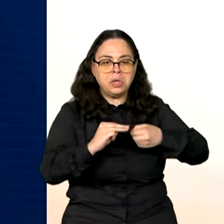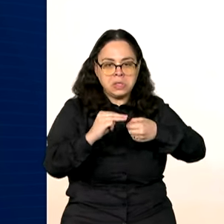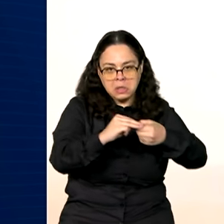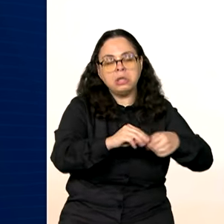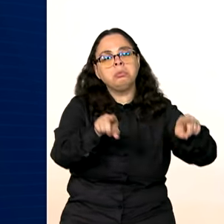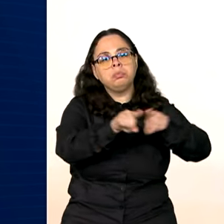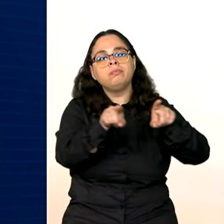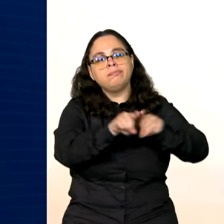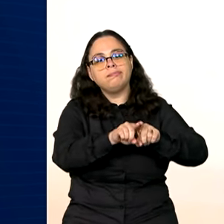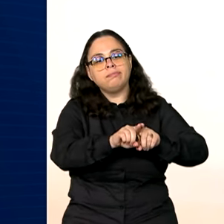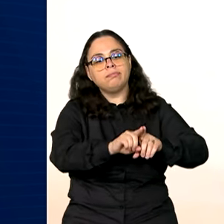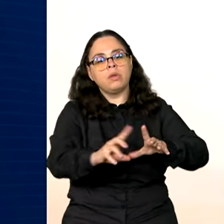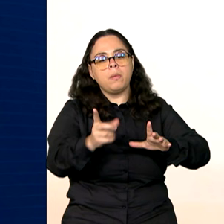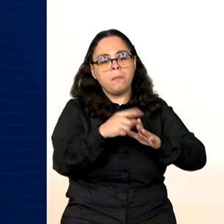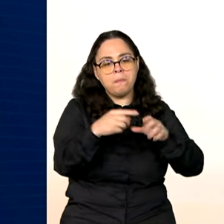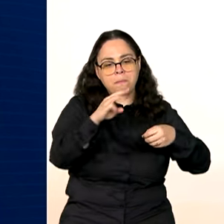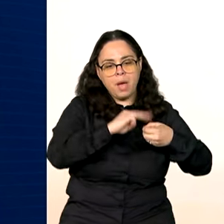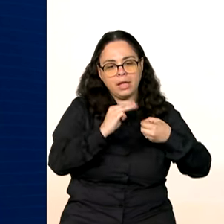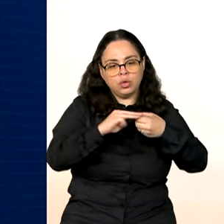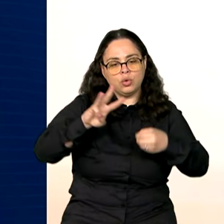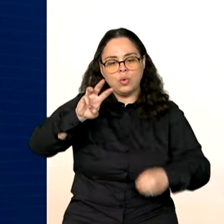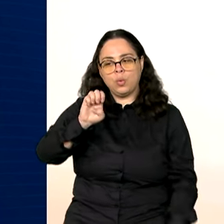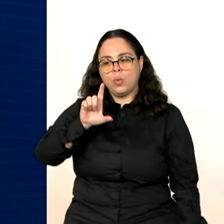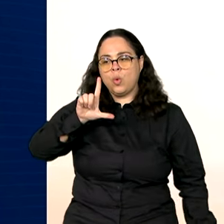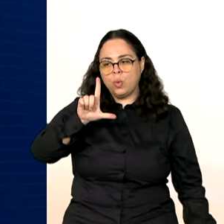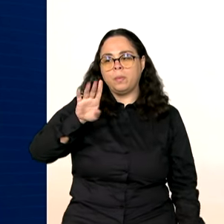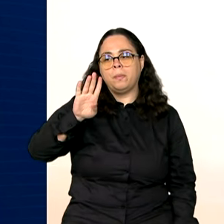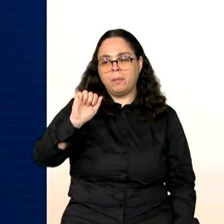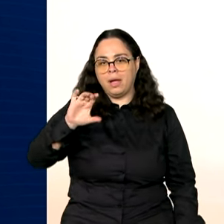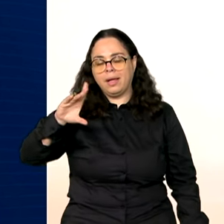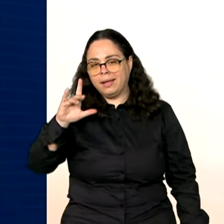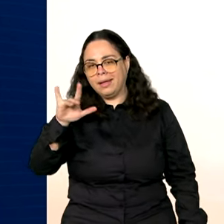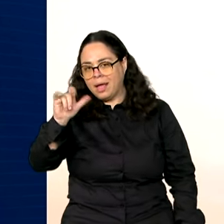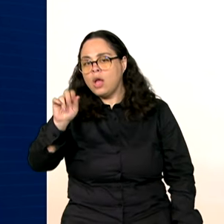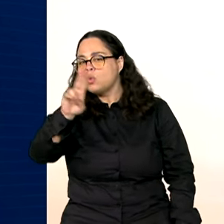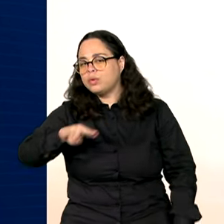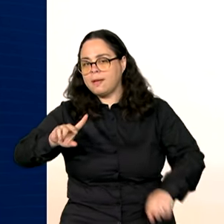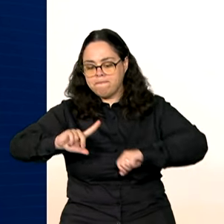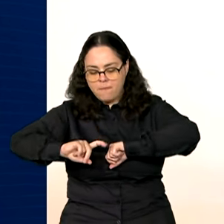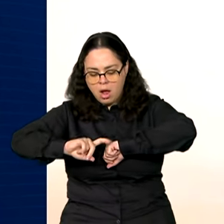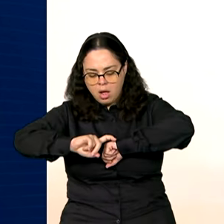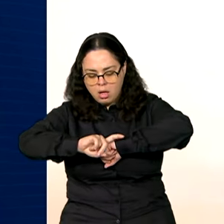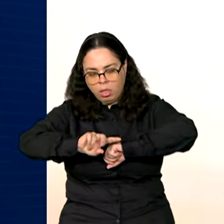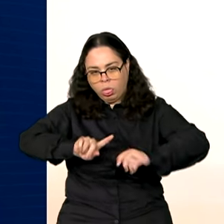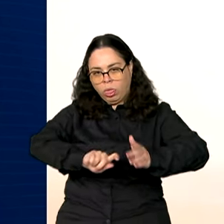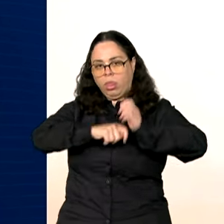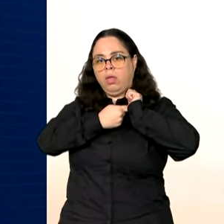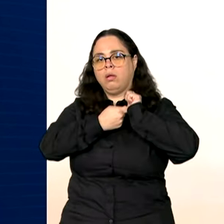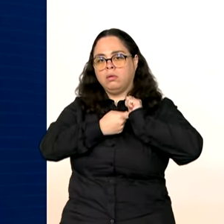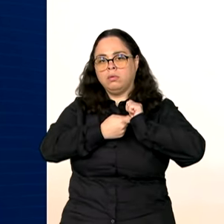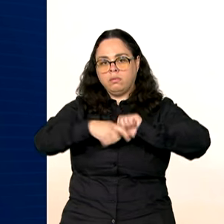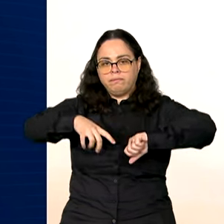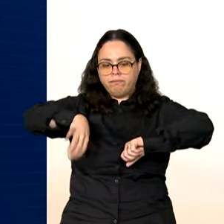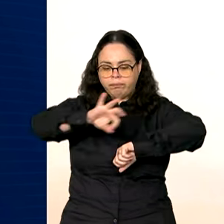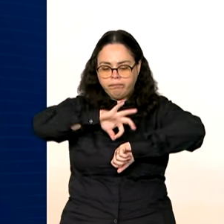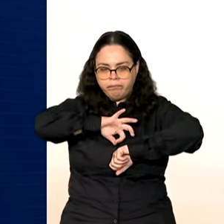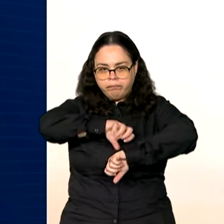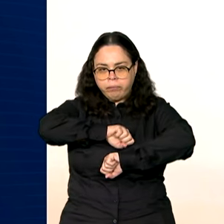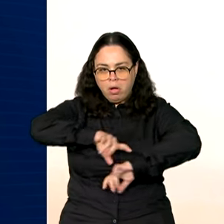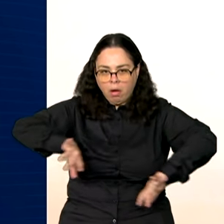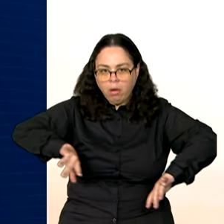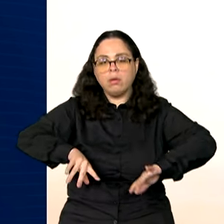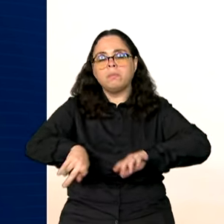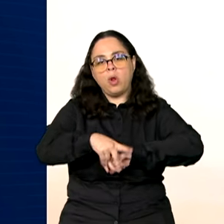ampliar o método Volbachia, que utiliza uma bactéria para bloquear a transmissão de doenças como dengue e zika pelos